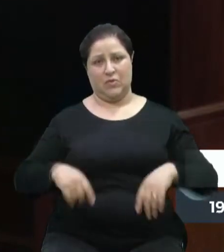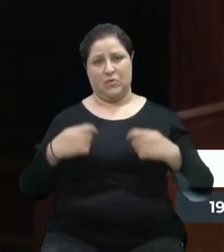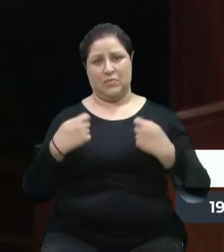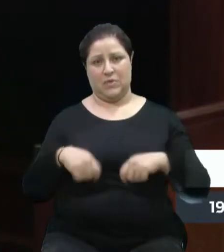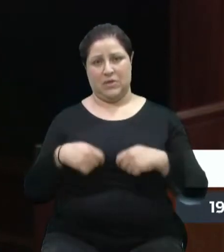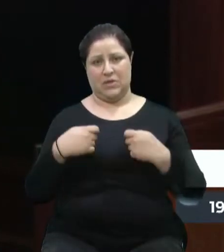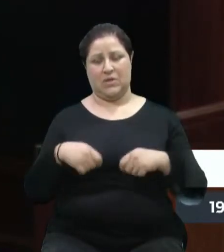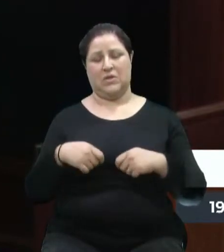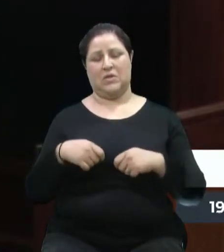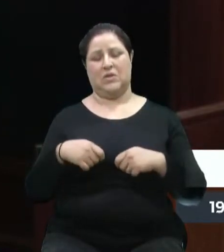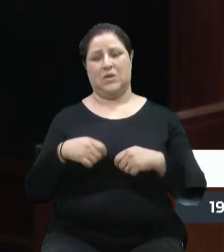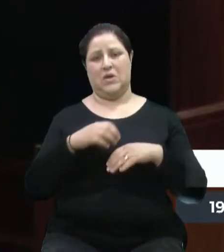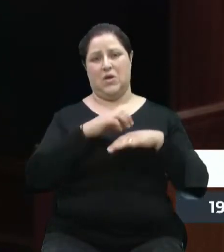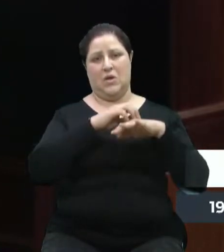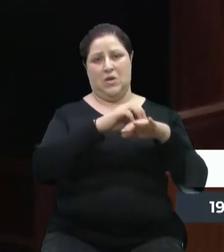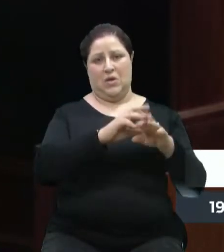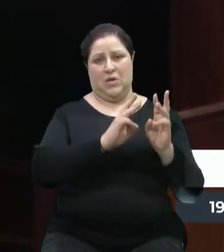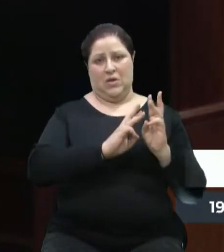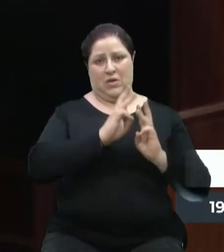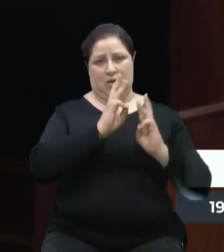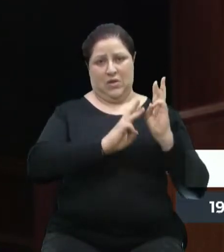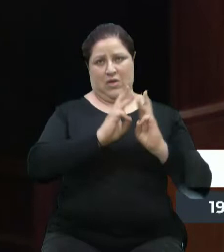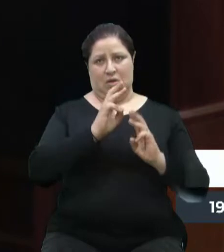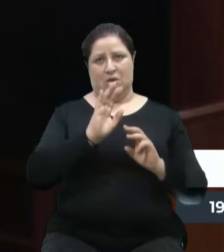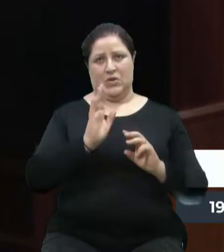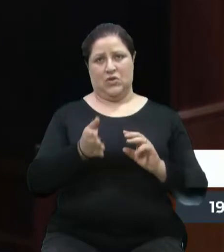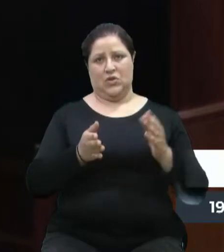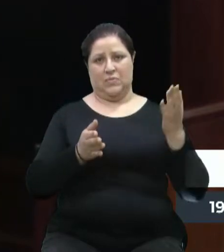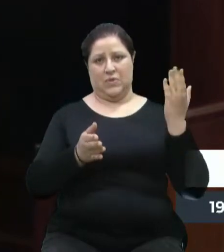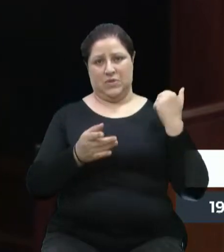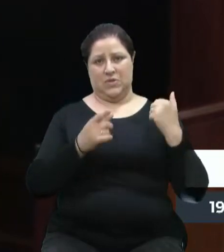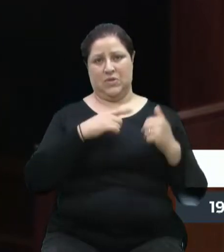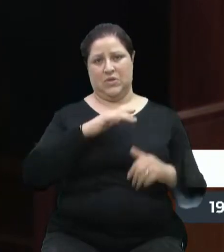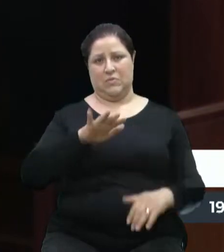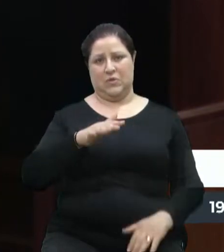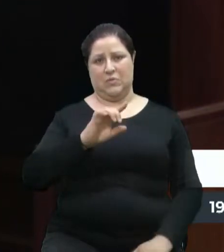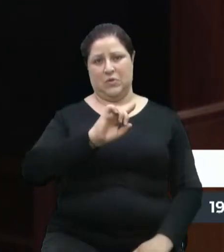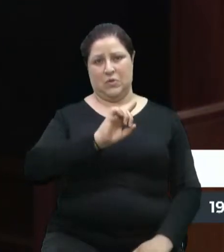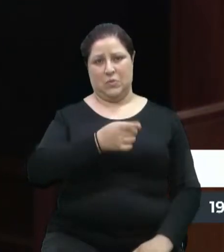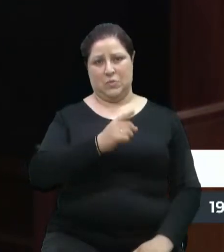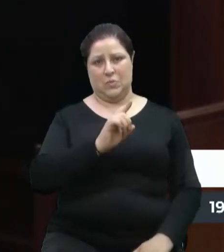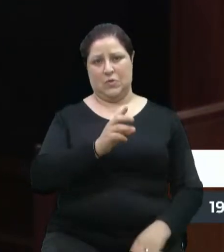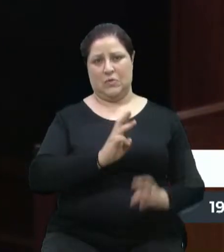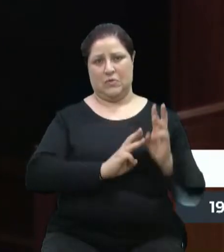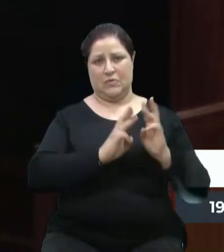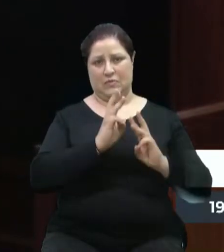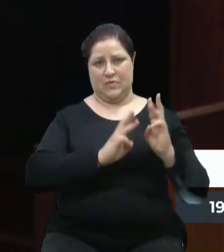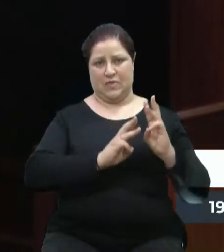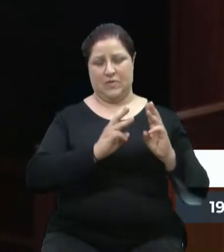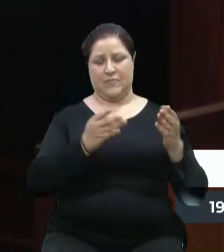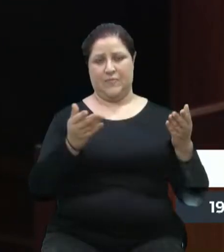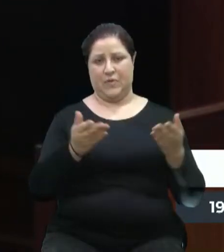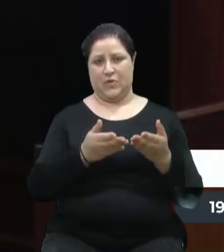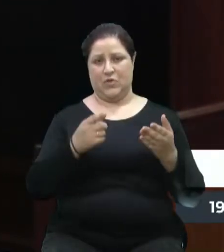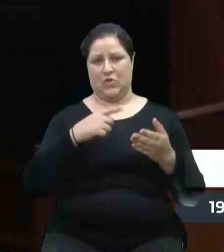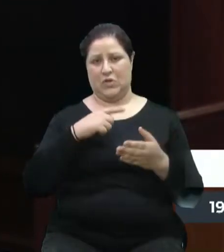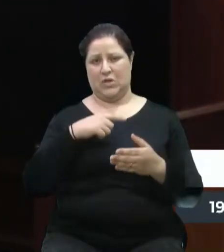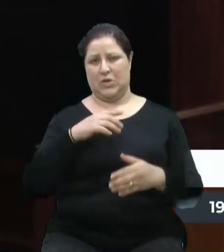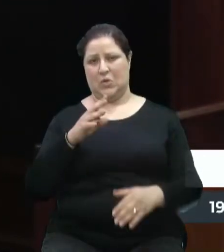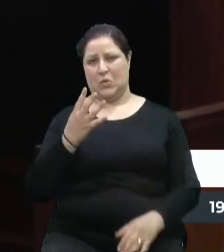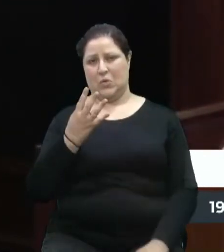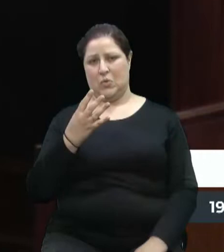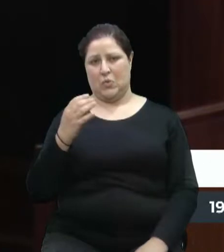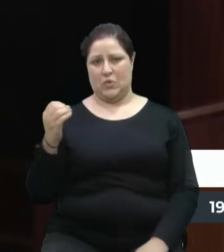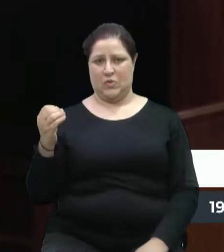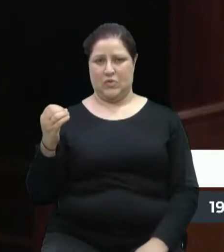escolar, nós já tivemos perto de mil transportadores em Caxias, e hoje, vereador Fantinello, nós estamos com 400 a